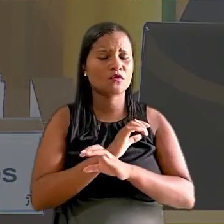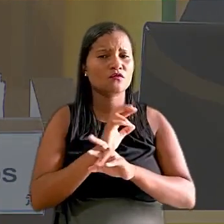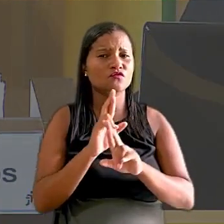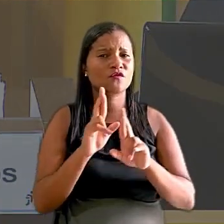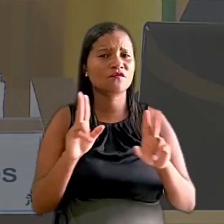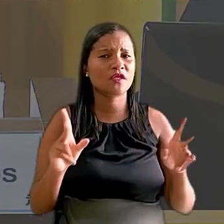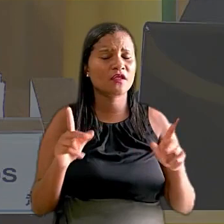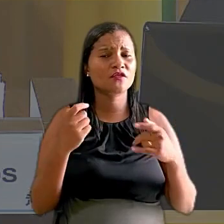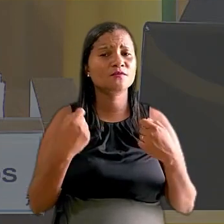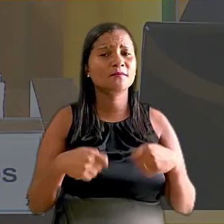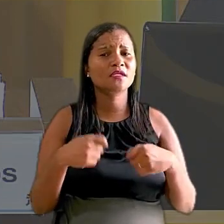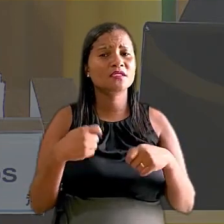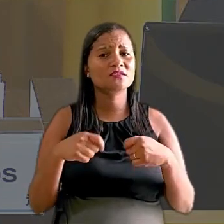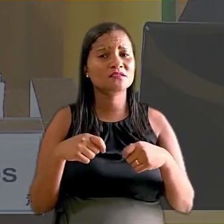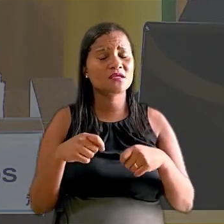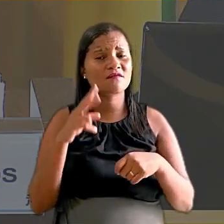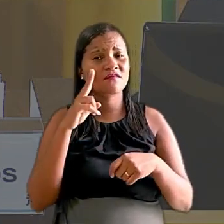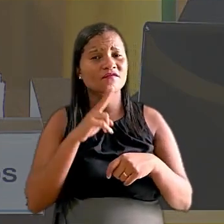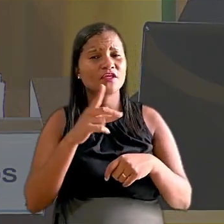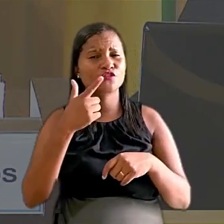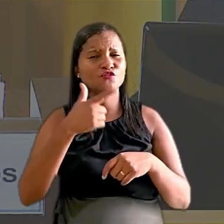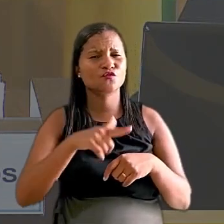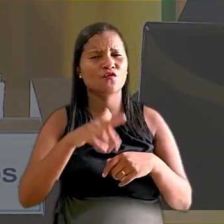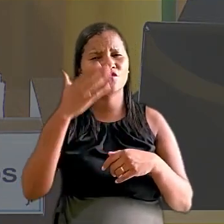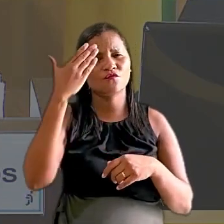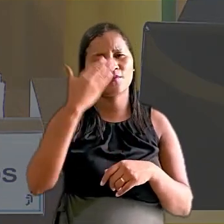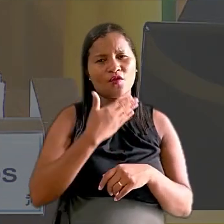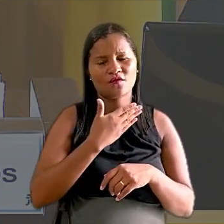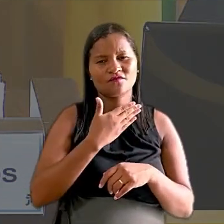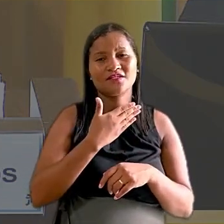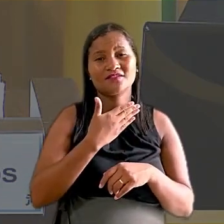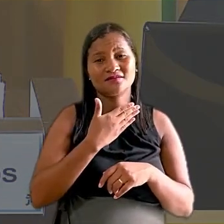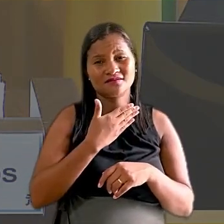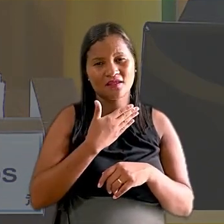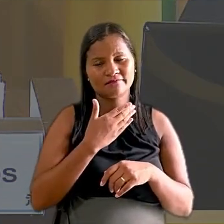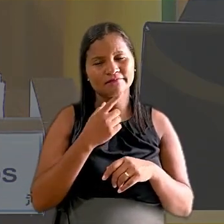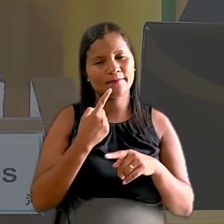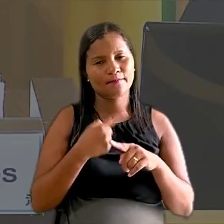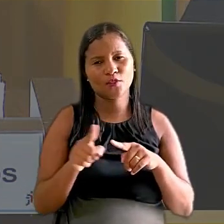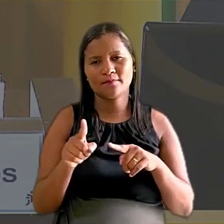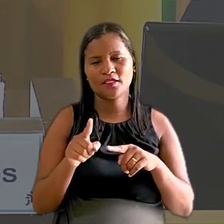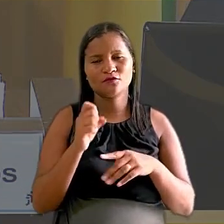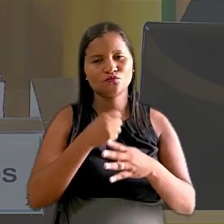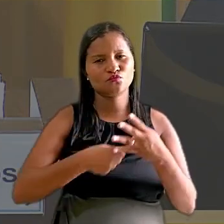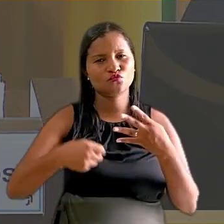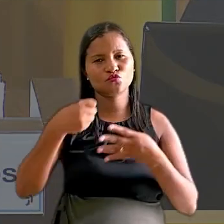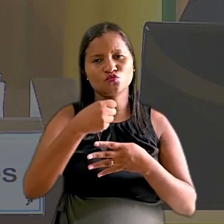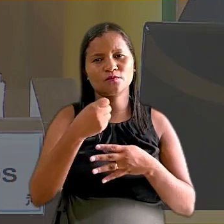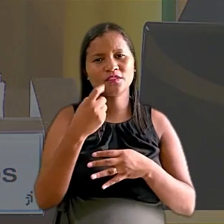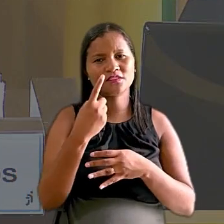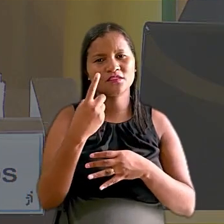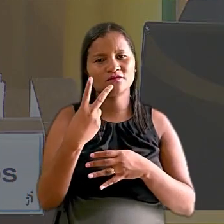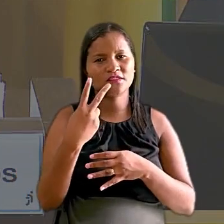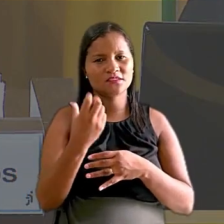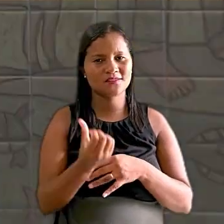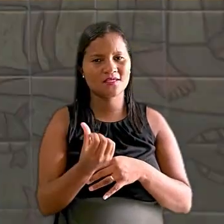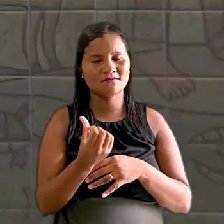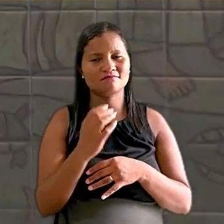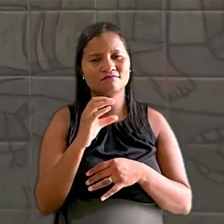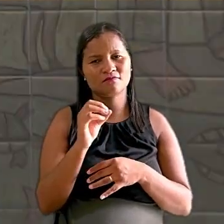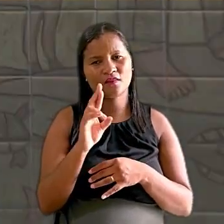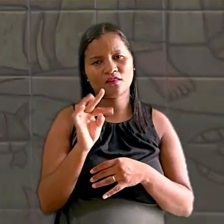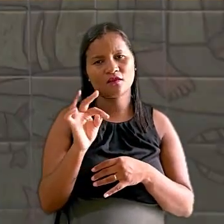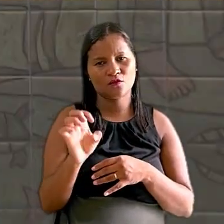diferente, seria necessário reexaminar fatos e provas, medida vedada pela súmula 126 da Corte.